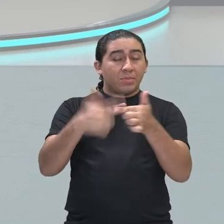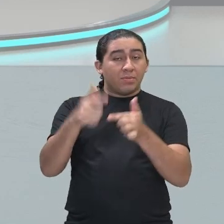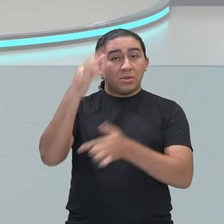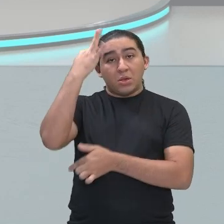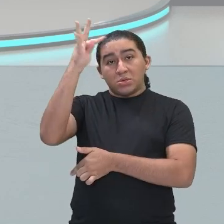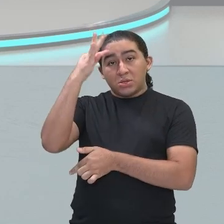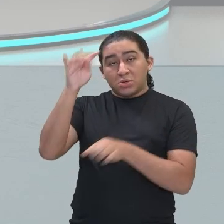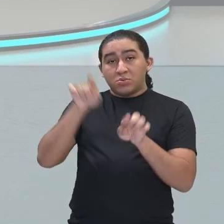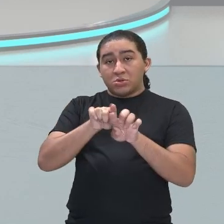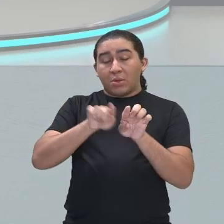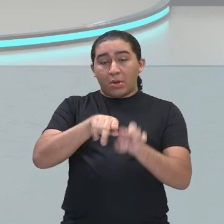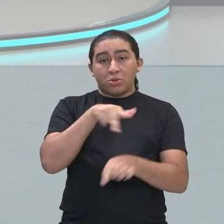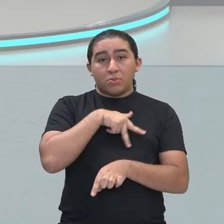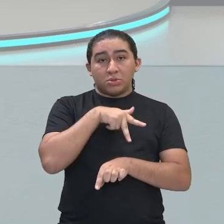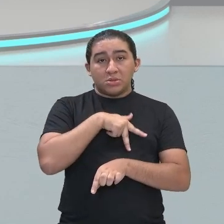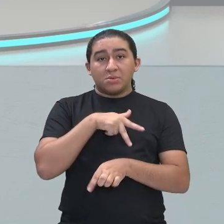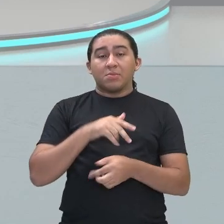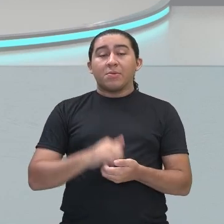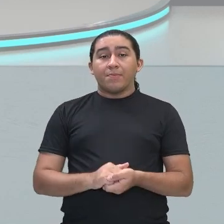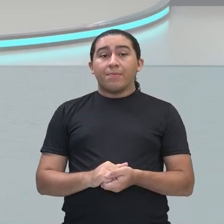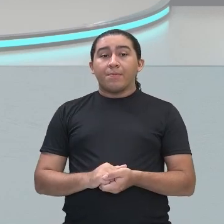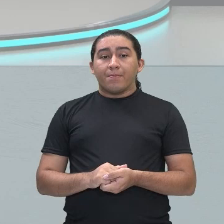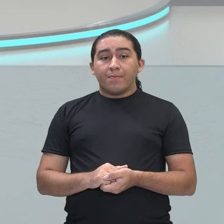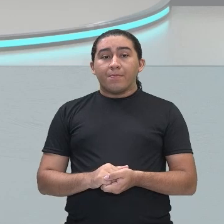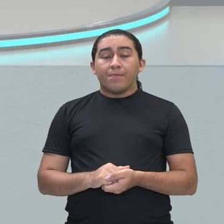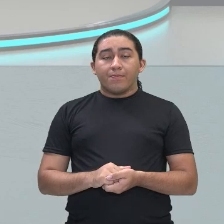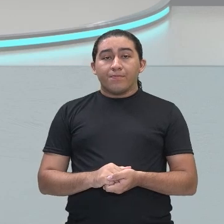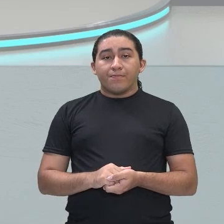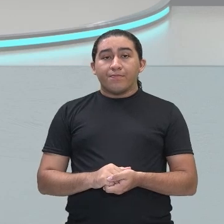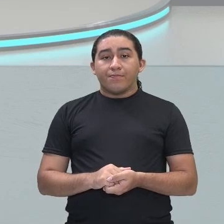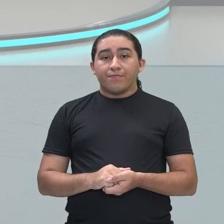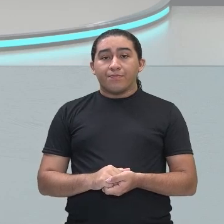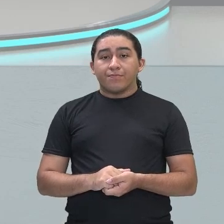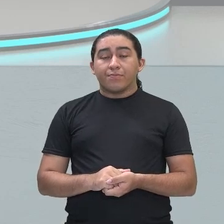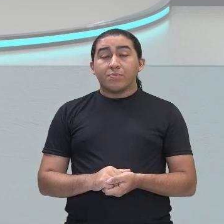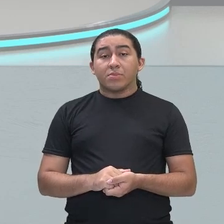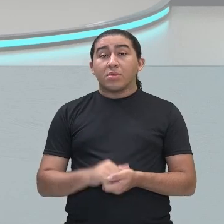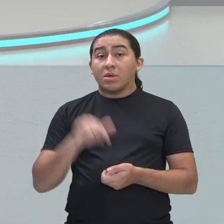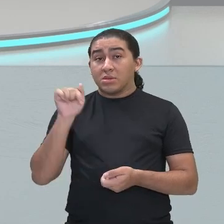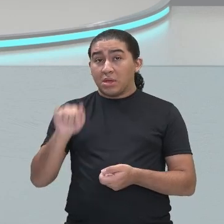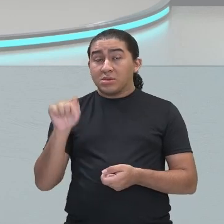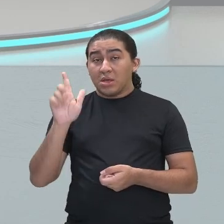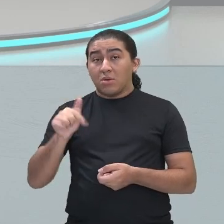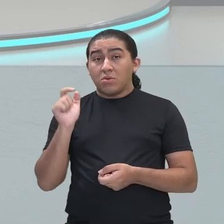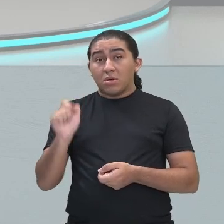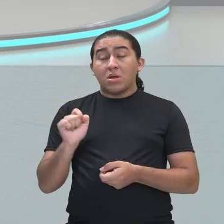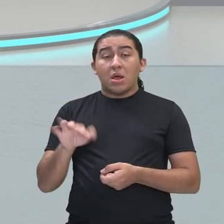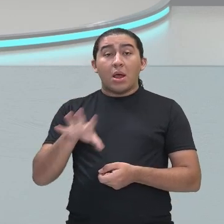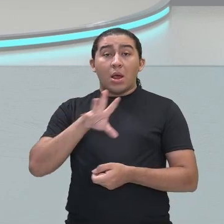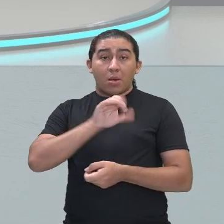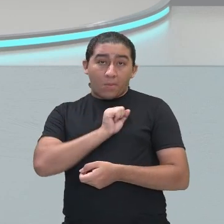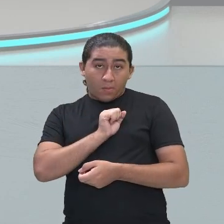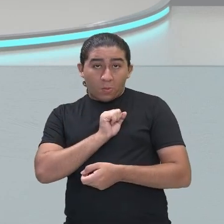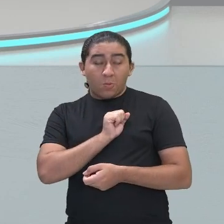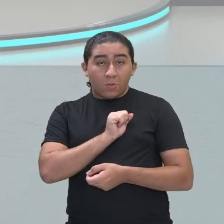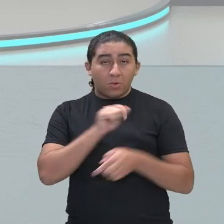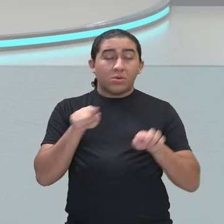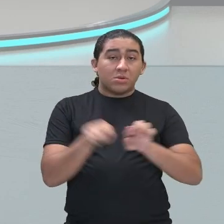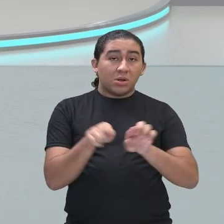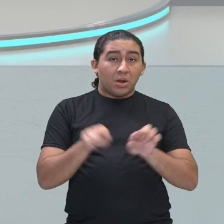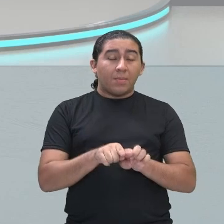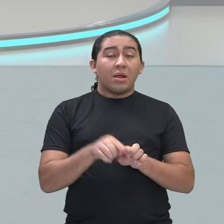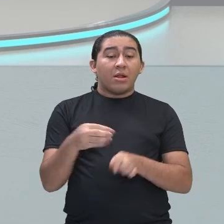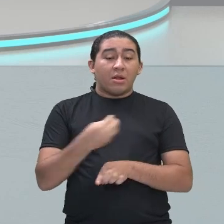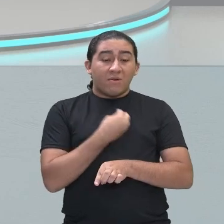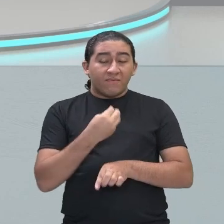antropocentrismo. Aí existe a desilusão amorosa e dramas existenciais.